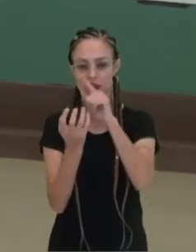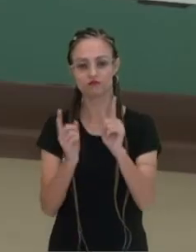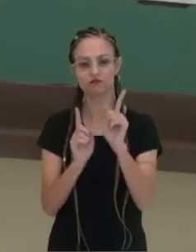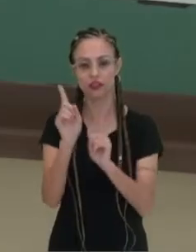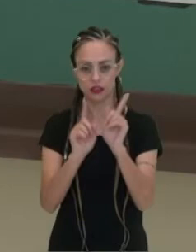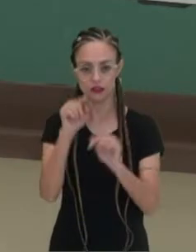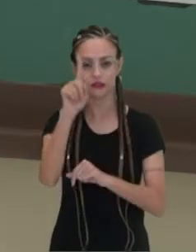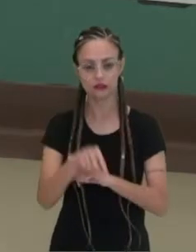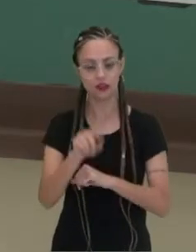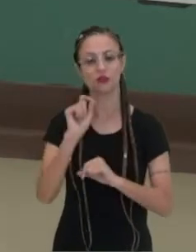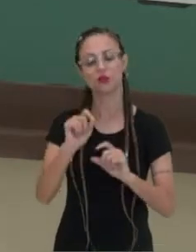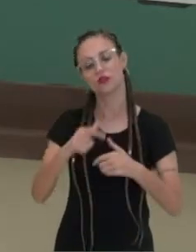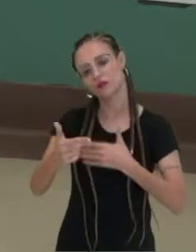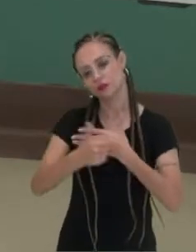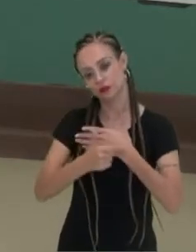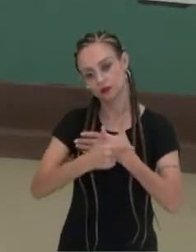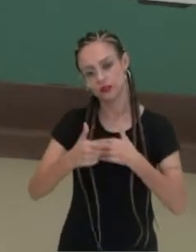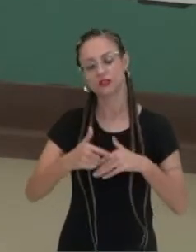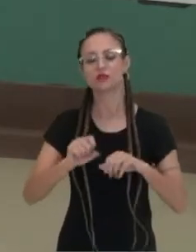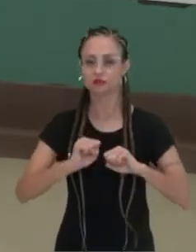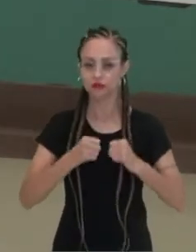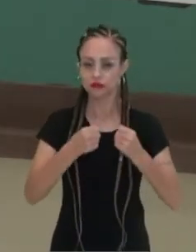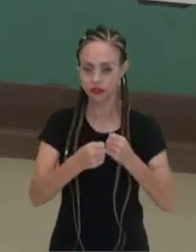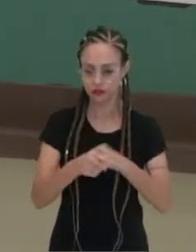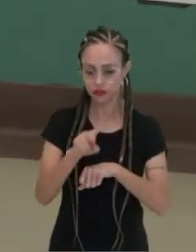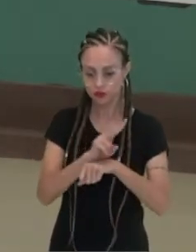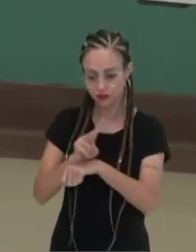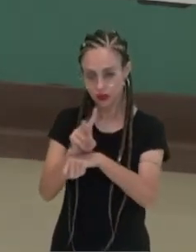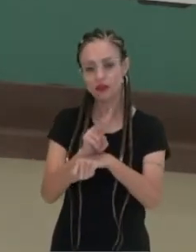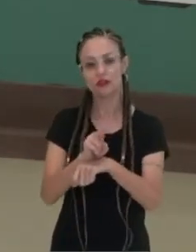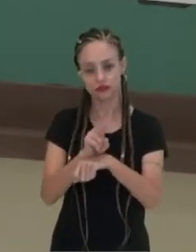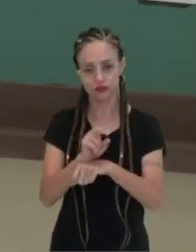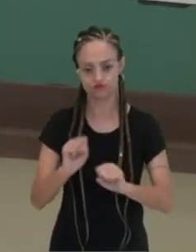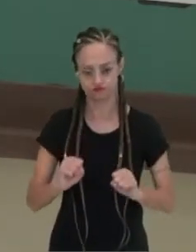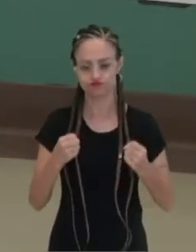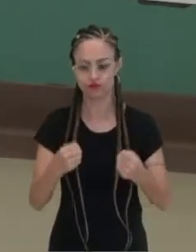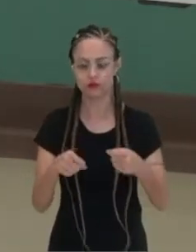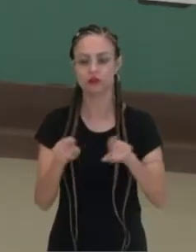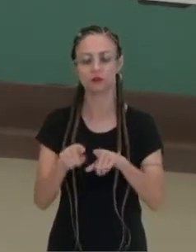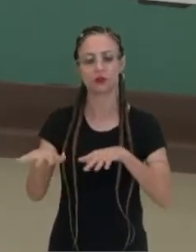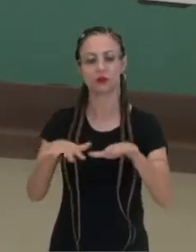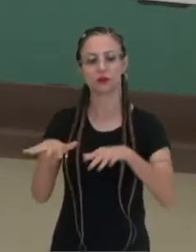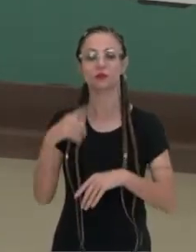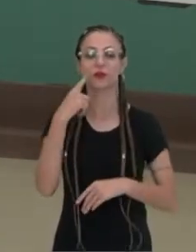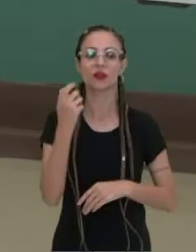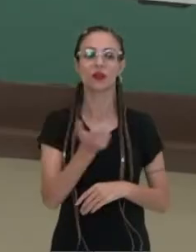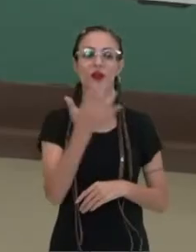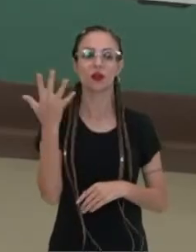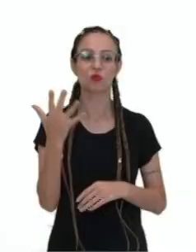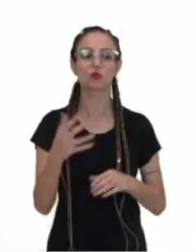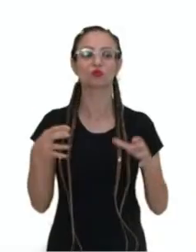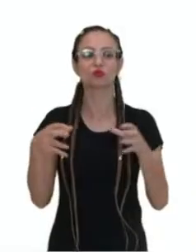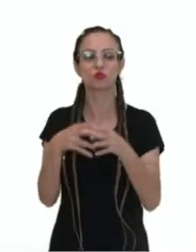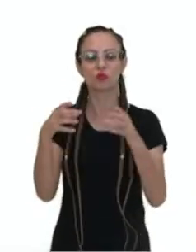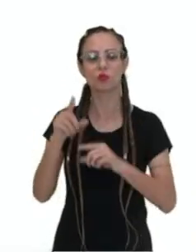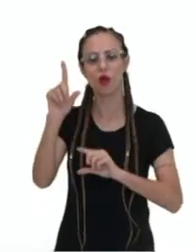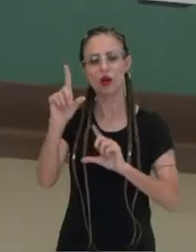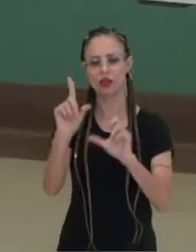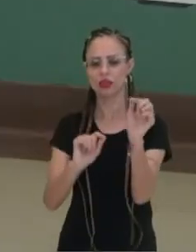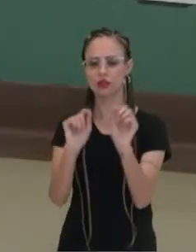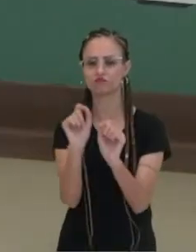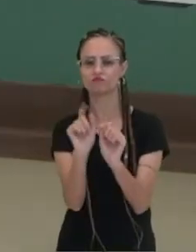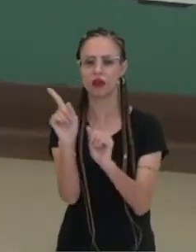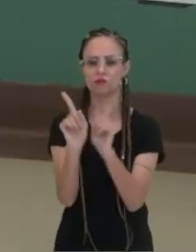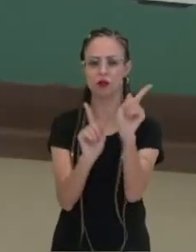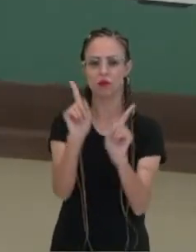e locomoção para estes animais. Alguns grupos aqui que eu quero citar para você, asteroide, né? Que possui